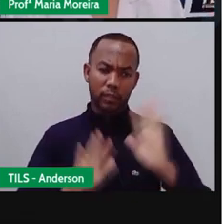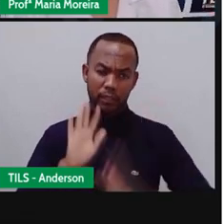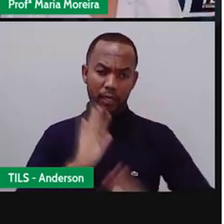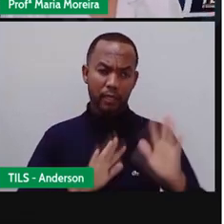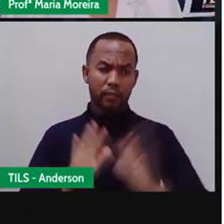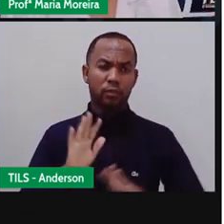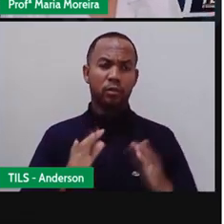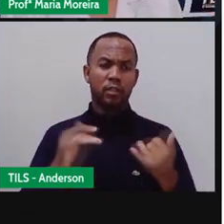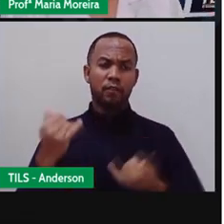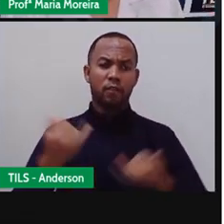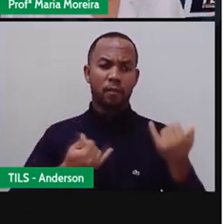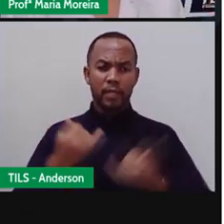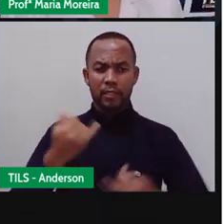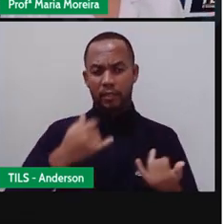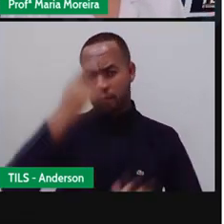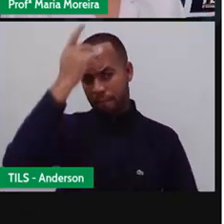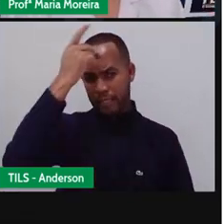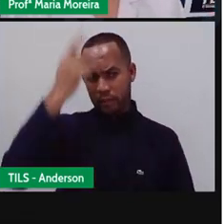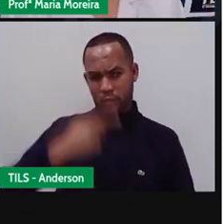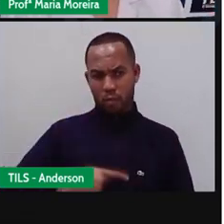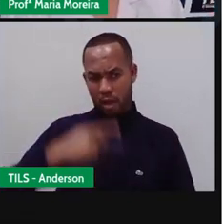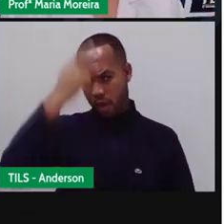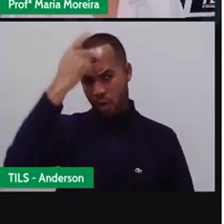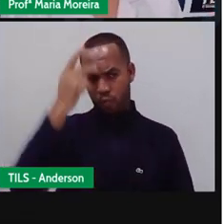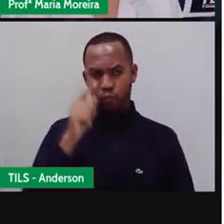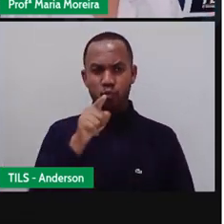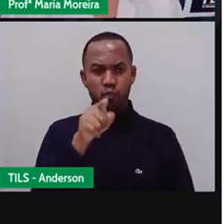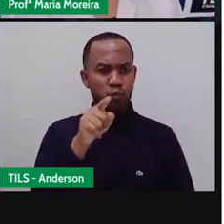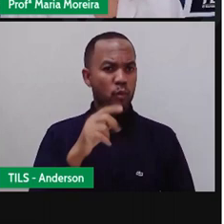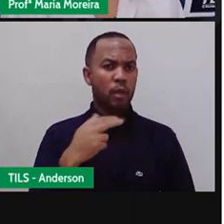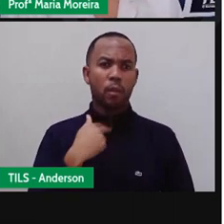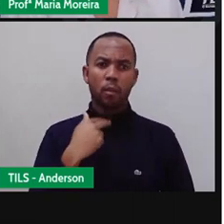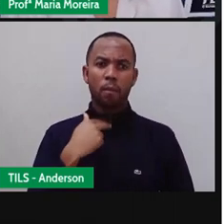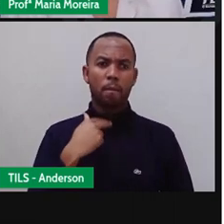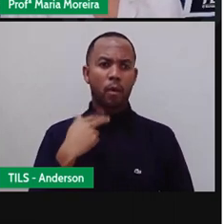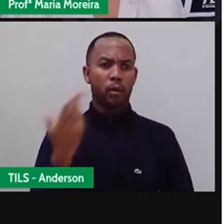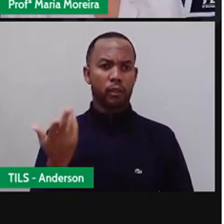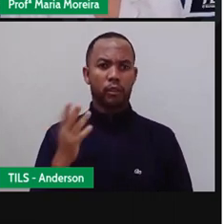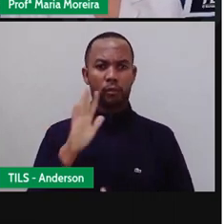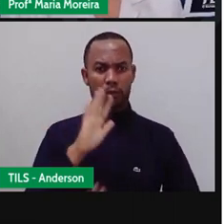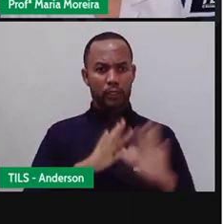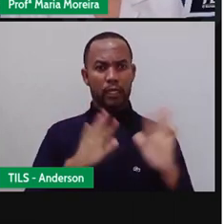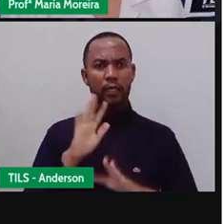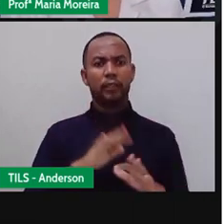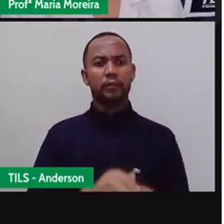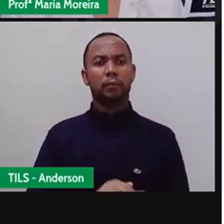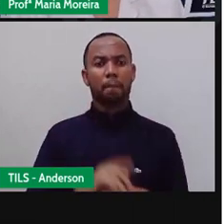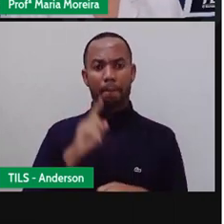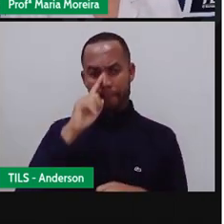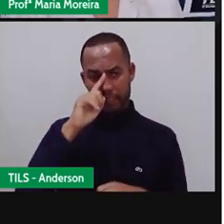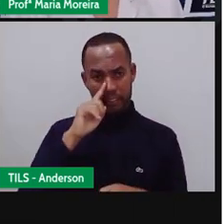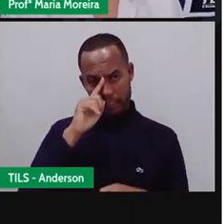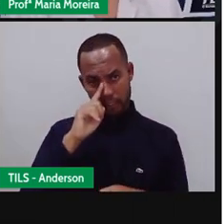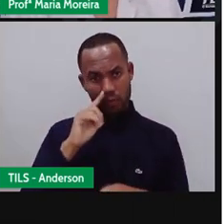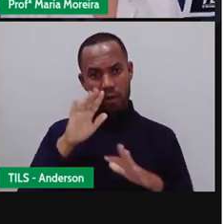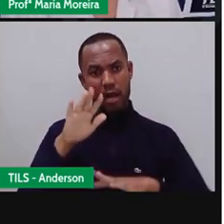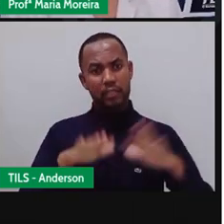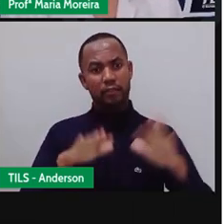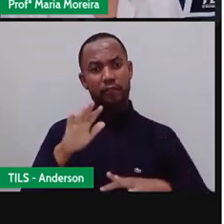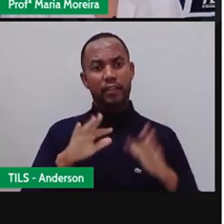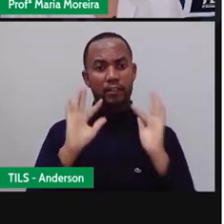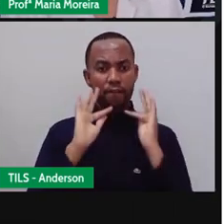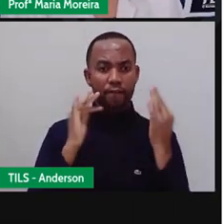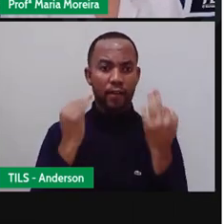de informações pessoais que são postadas nas redes sociais, pois elas podem colocar em risco sua segurança e da sua